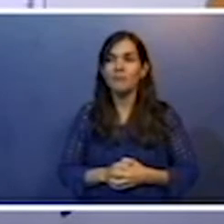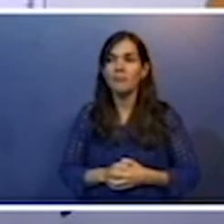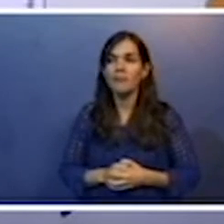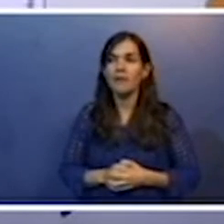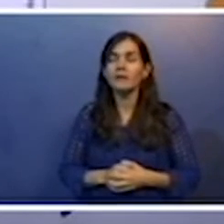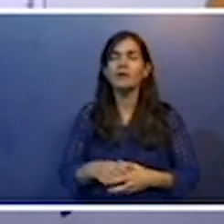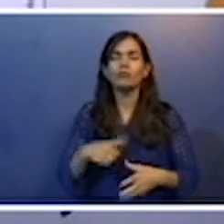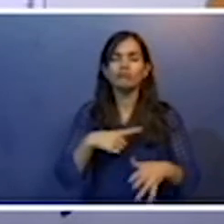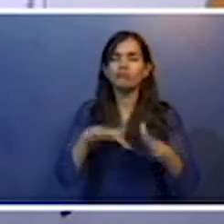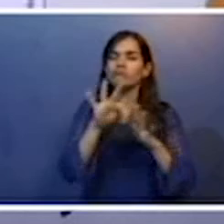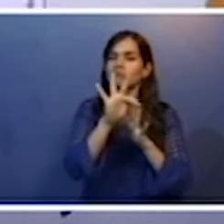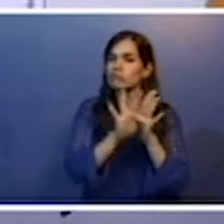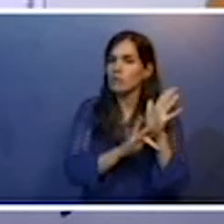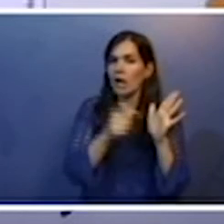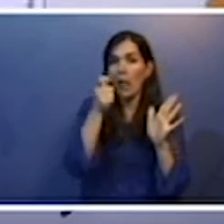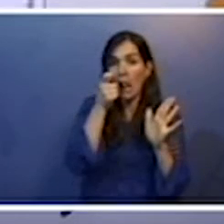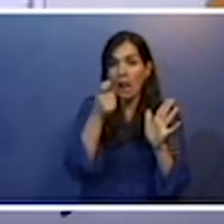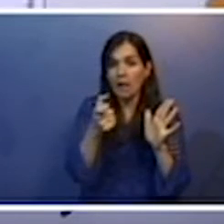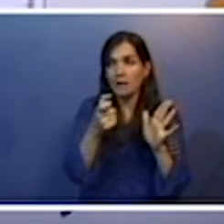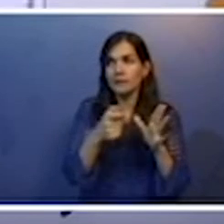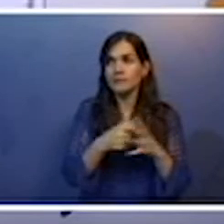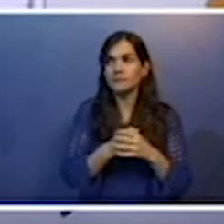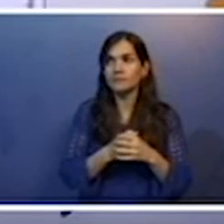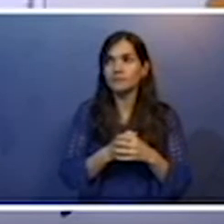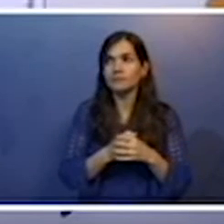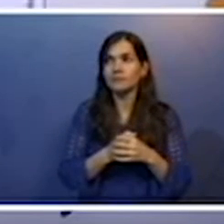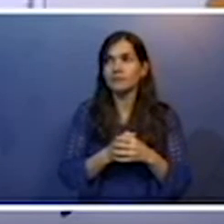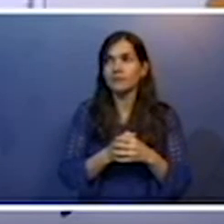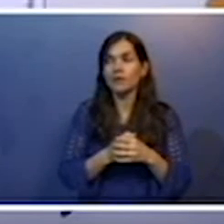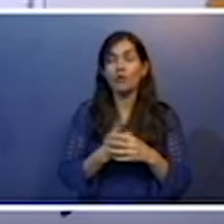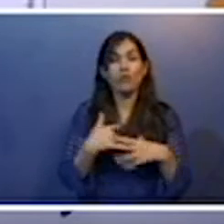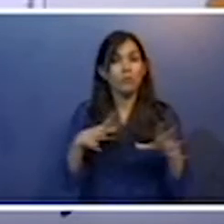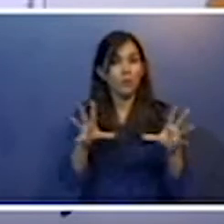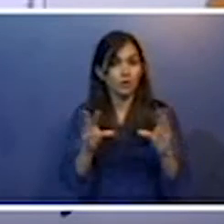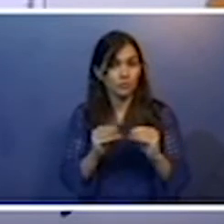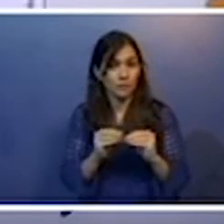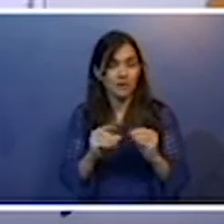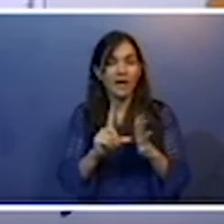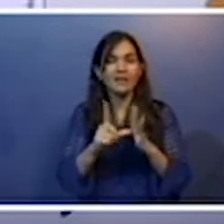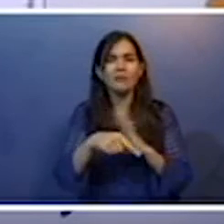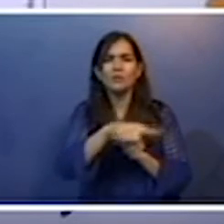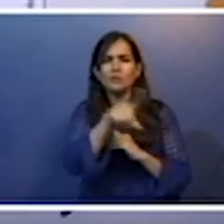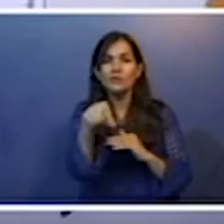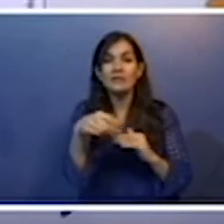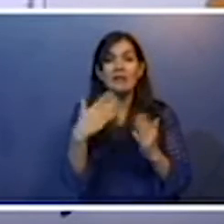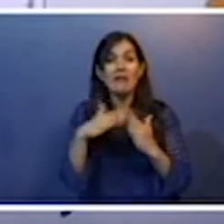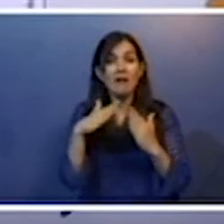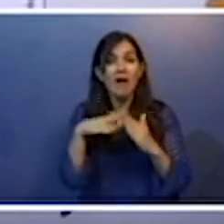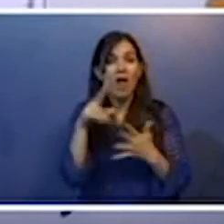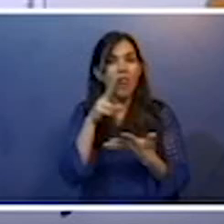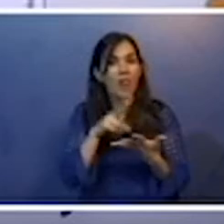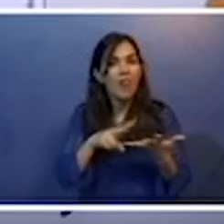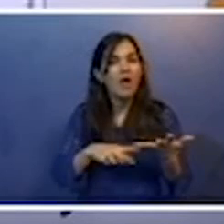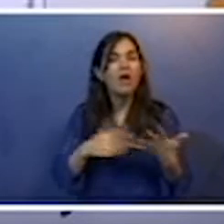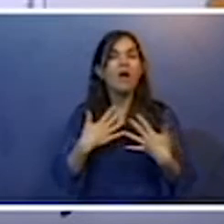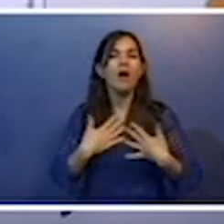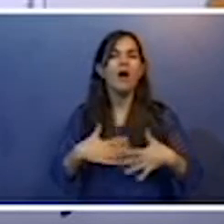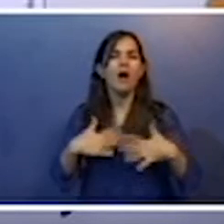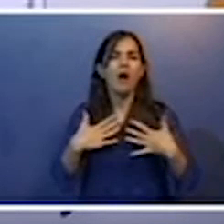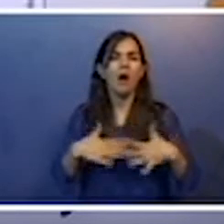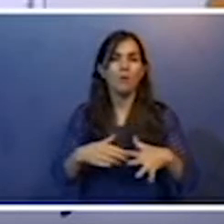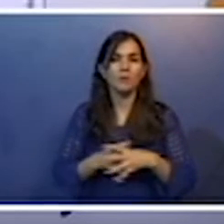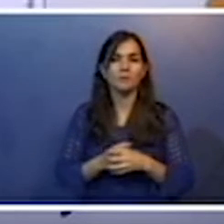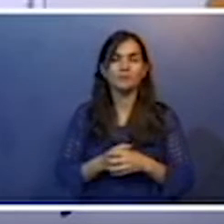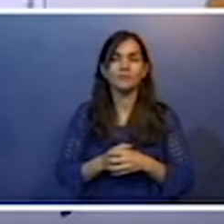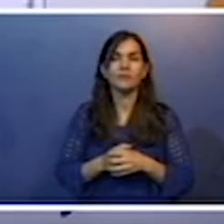um texto bem interessante. Eu vou dar uma adiantada aqui, mas eu quero que vocês leiam em casa. Para ficar claro,